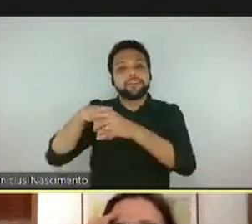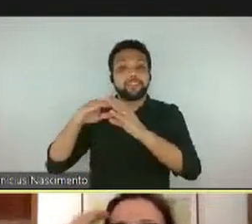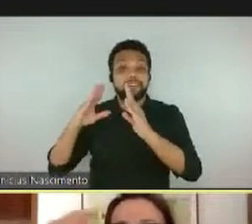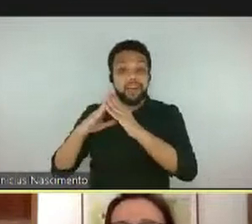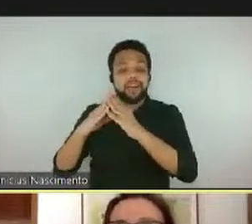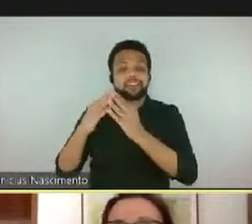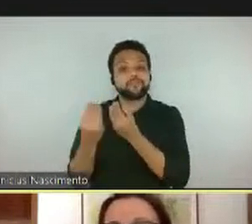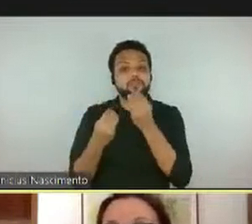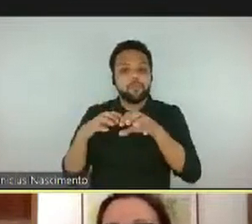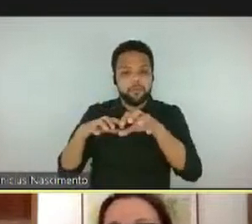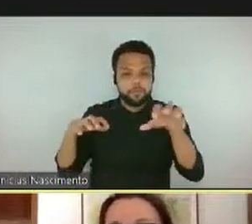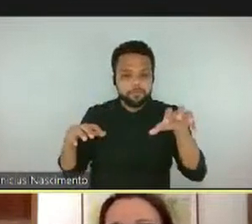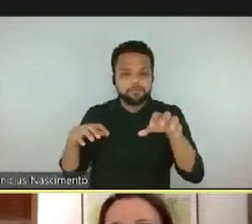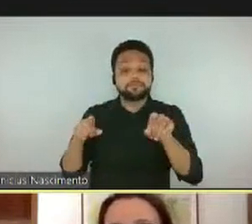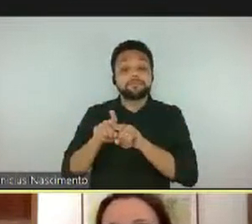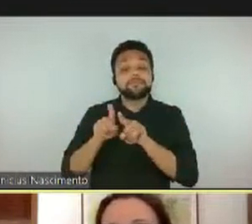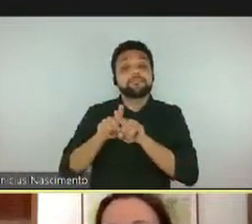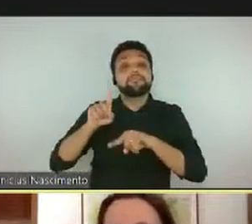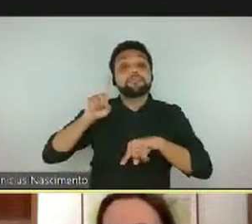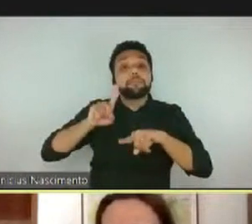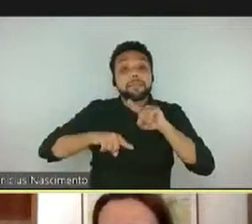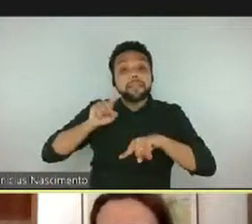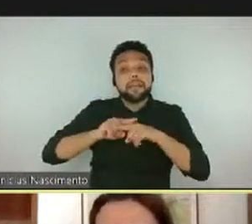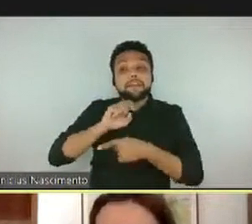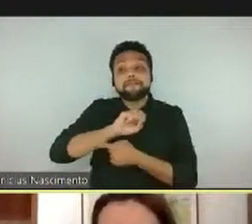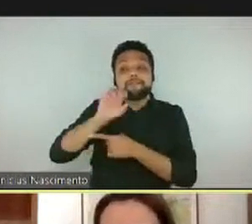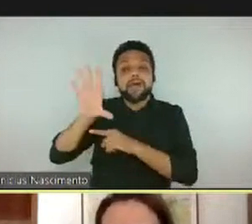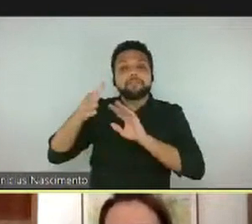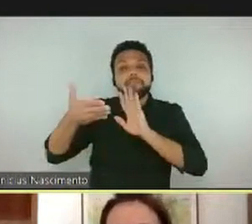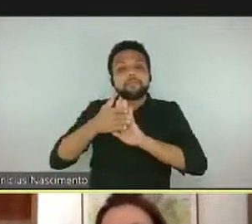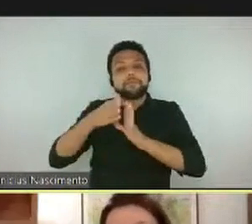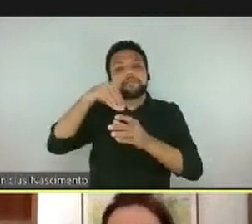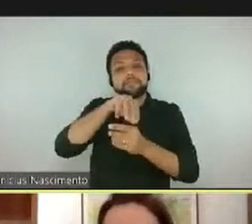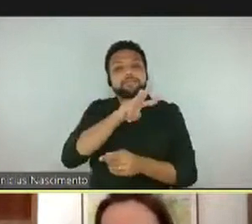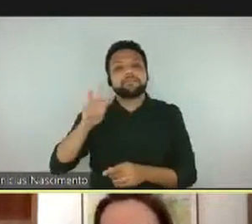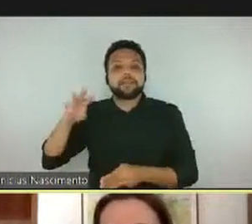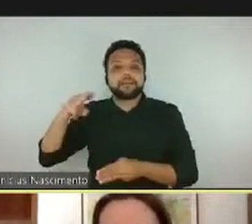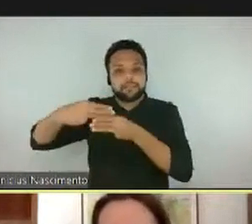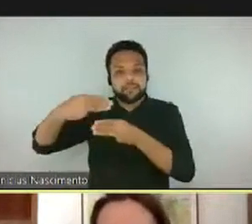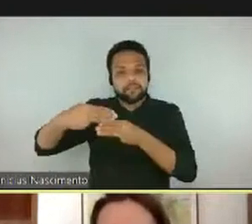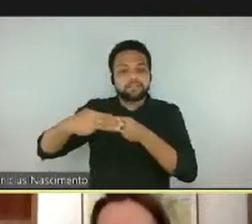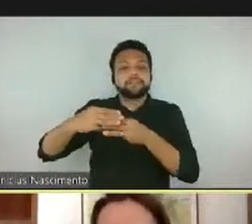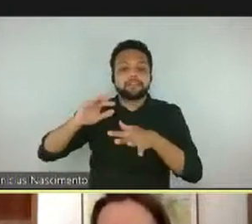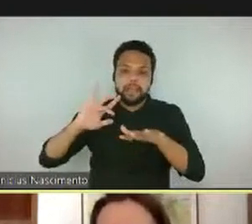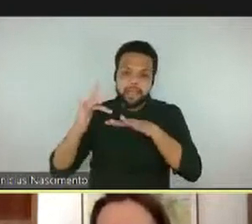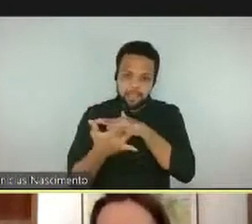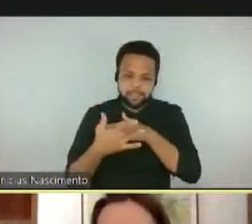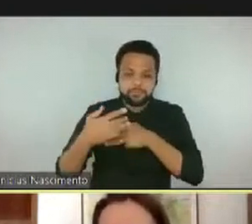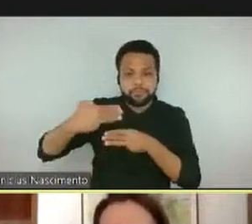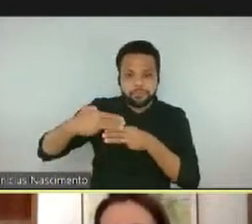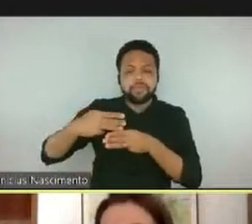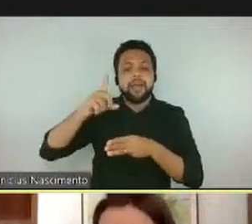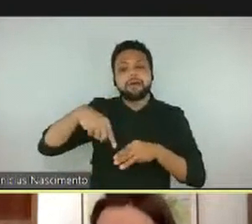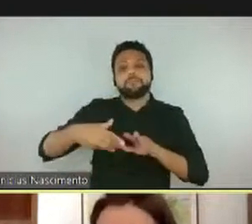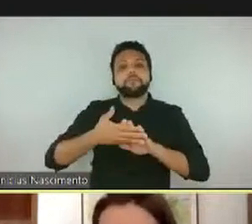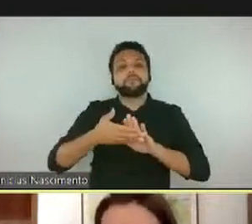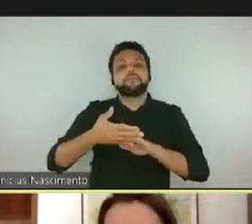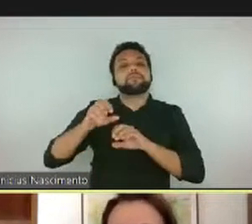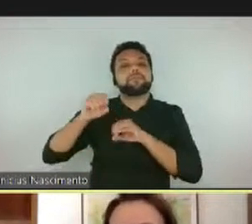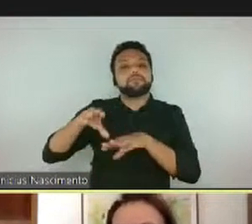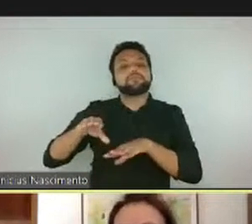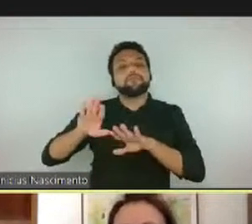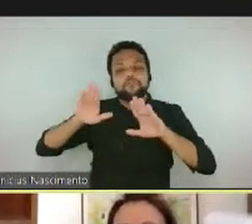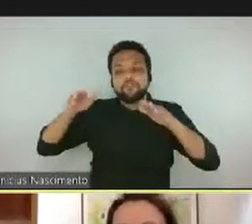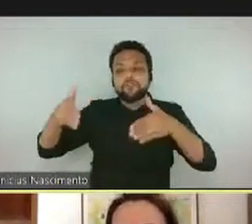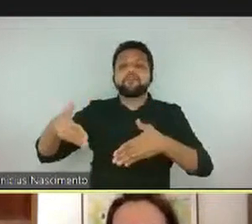enviando para eles a proposta que está no site do MAC, nas redes do MAC, a proposta educativa para os professores.